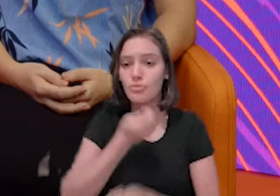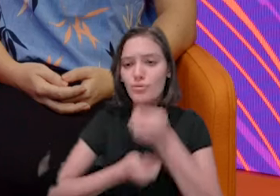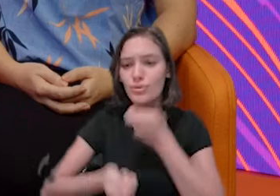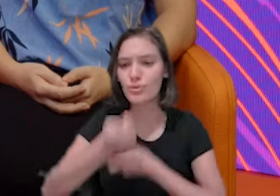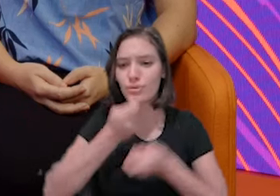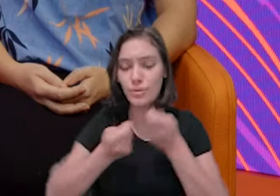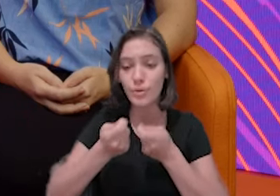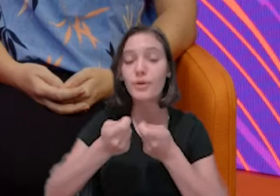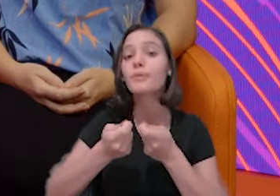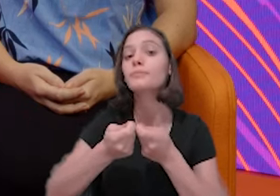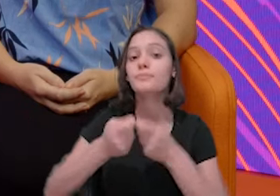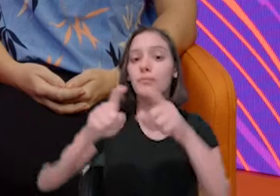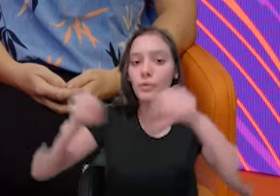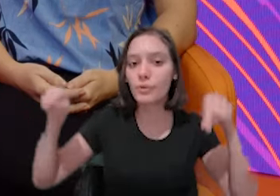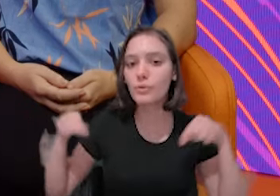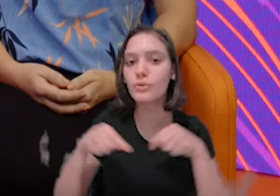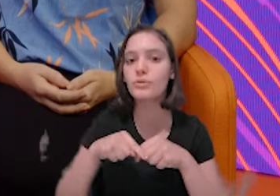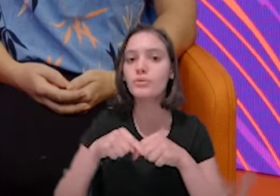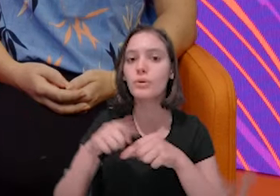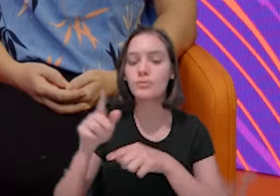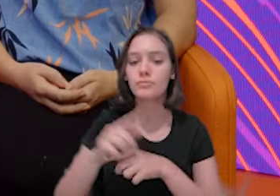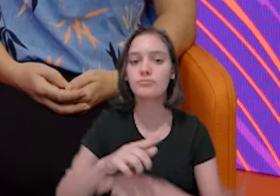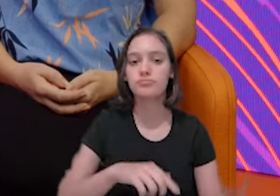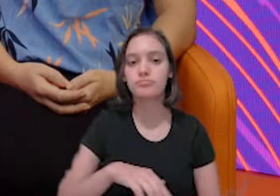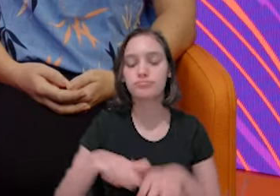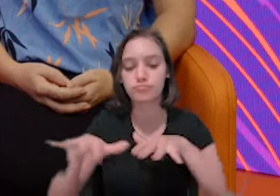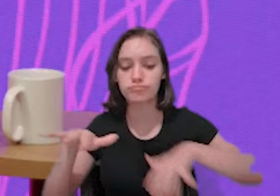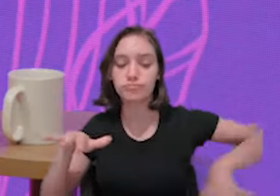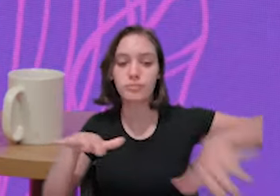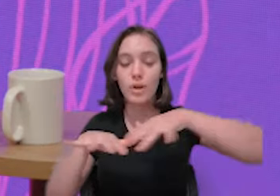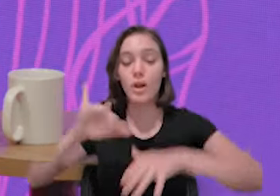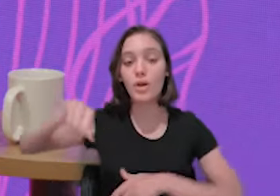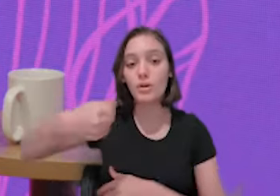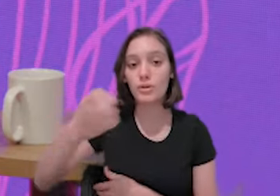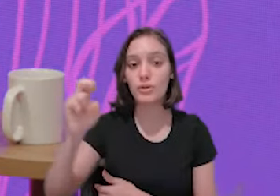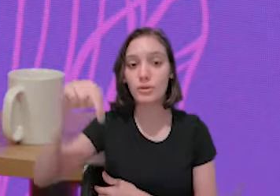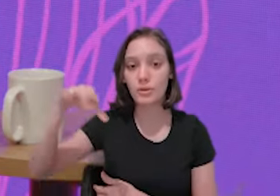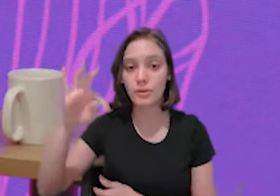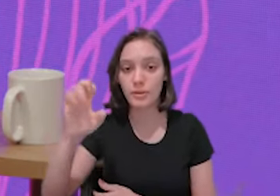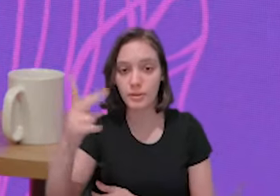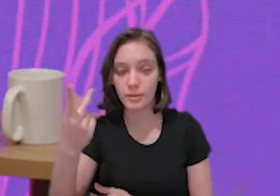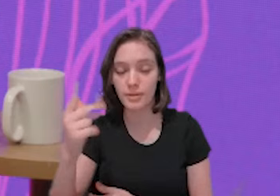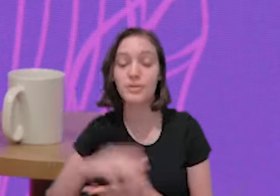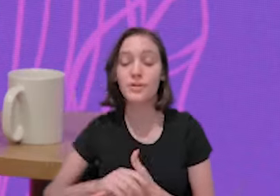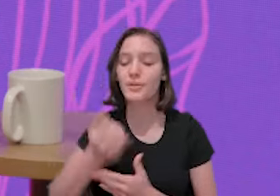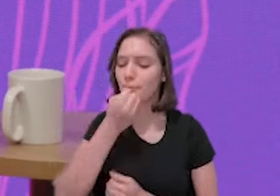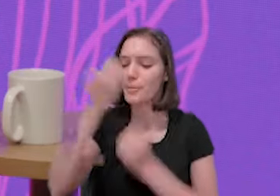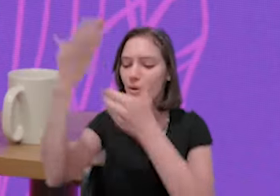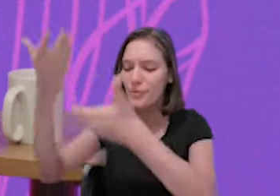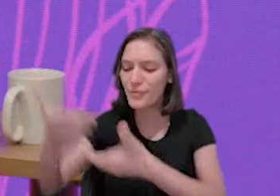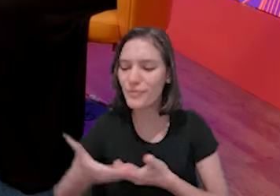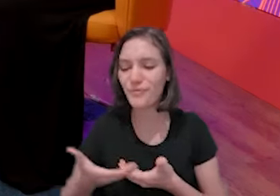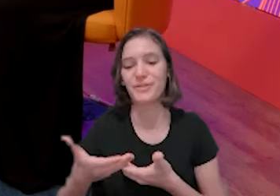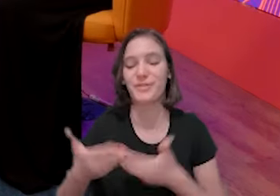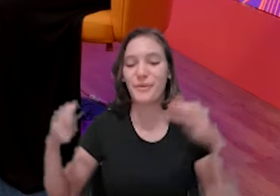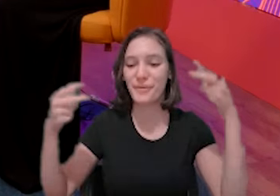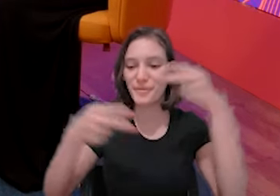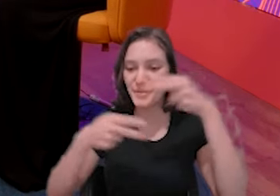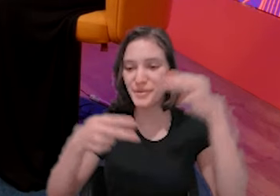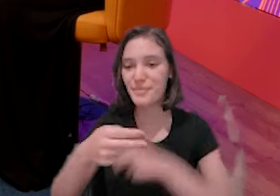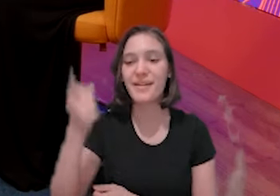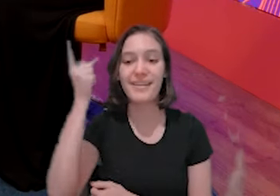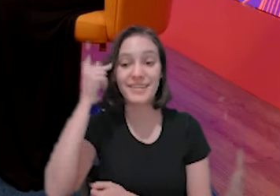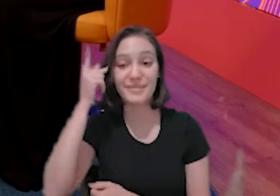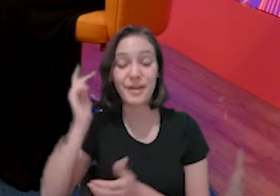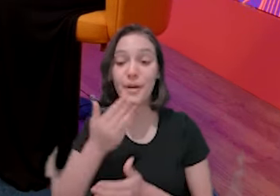de negócios do Escritório Regional do Capital Leste 1. Janete, Melise, sejam muito bem-vindas ao estúdio do